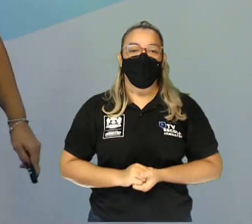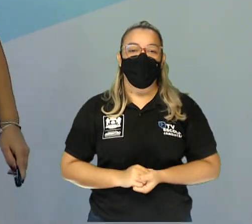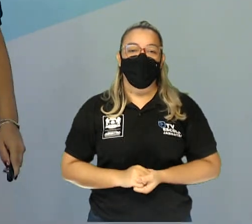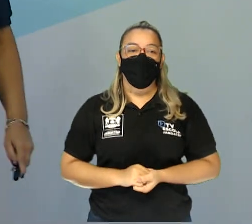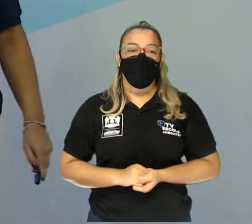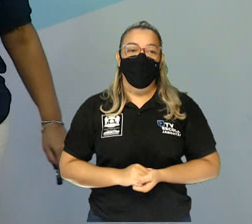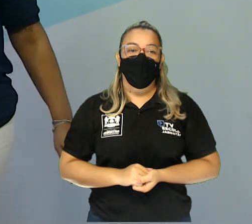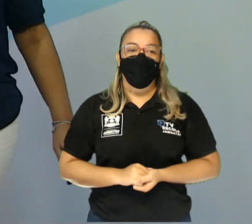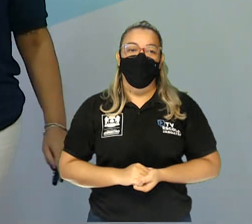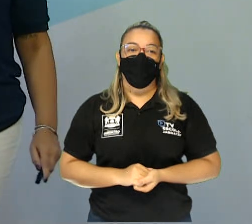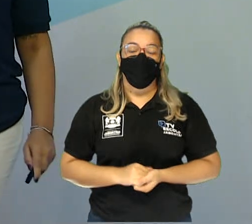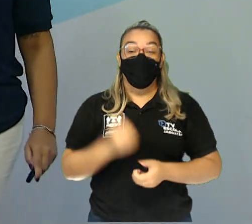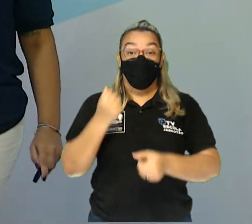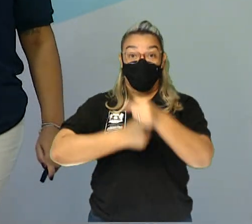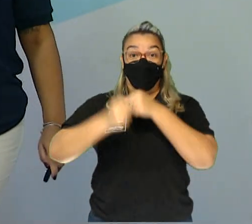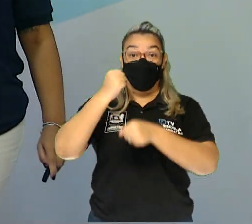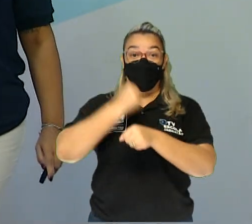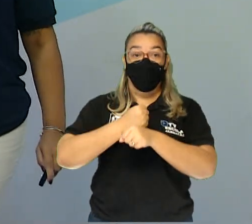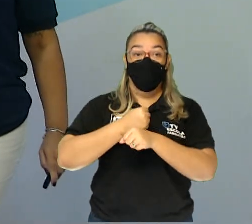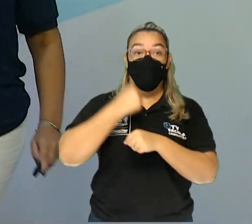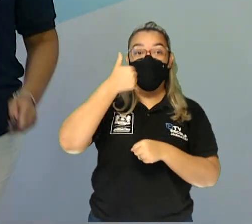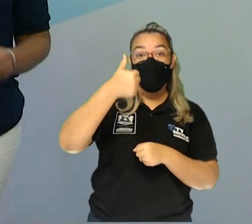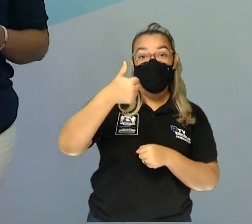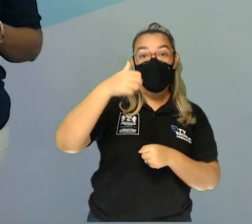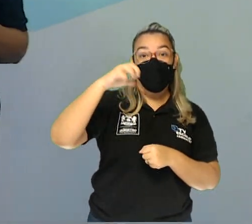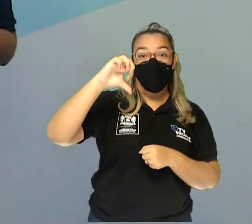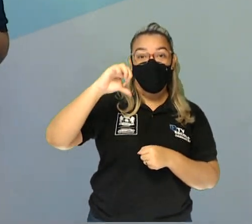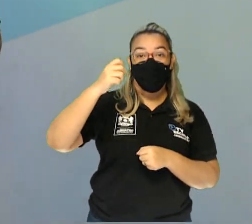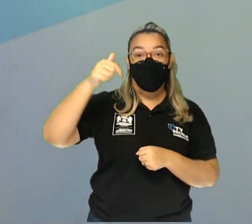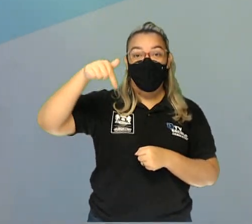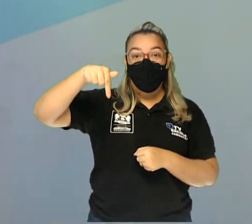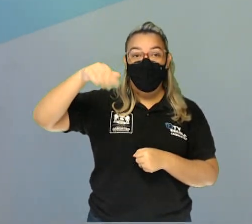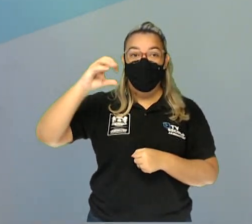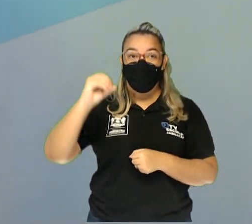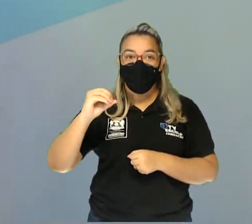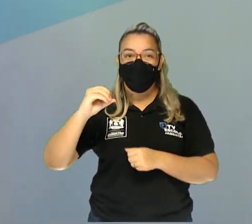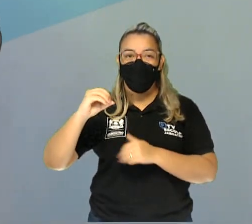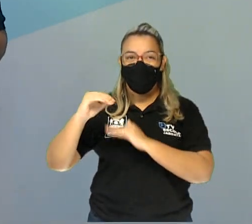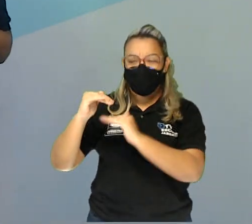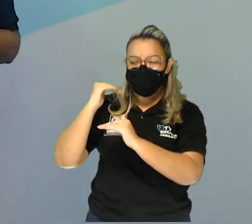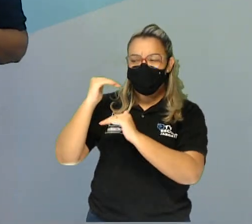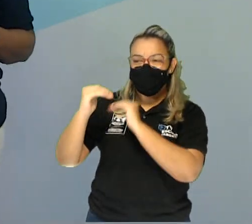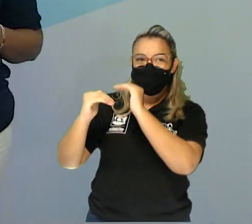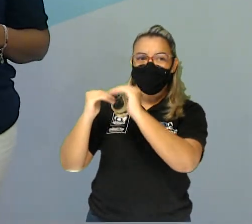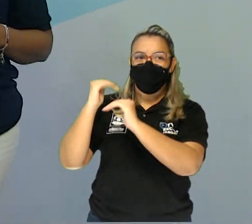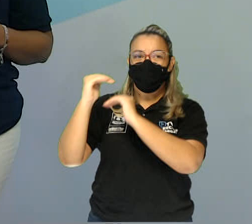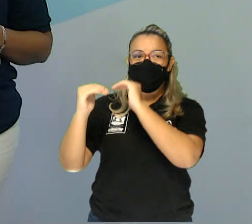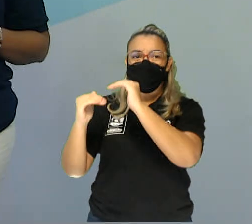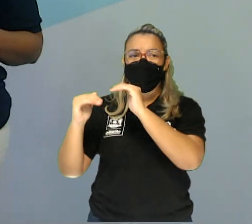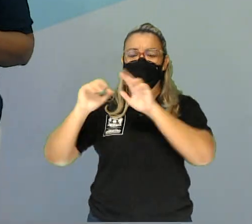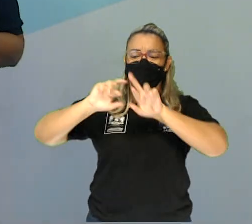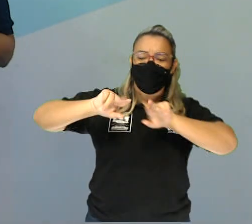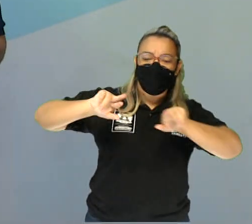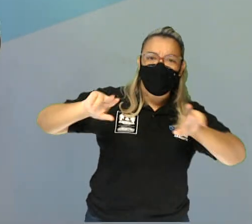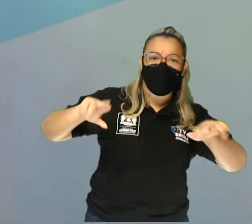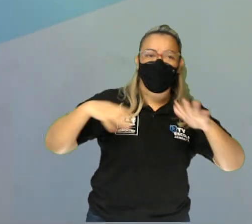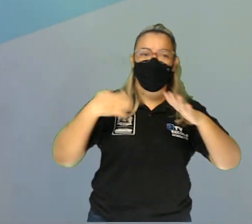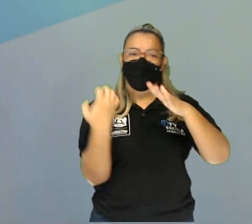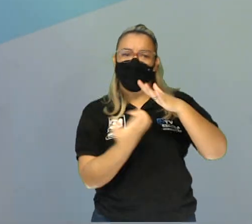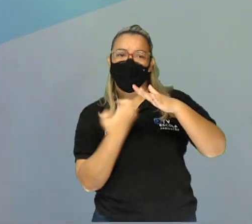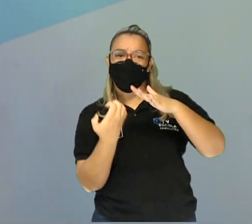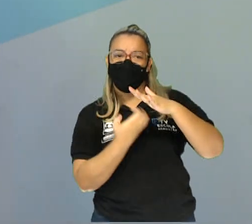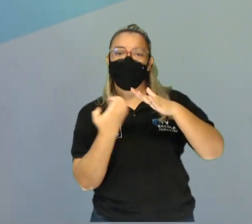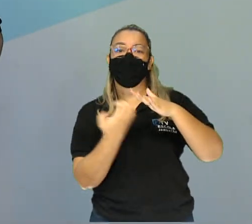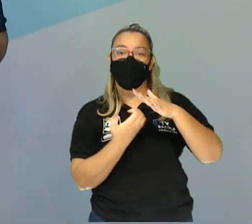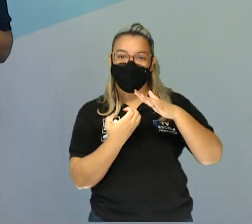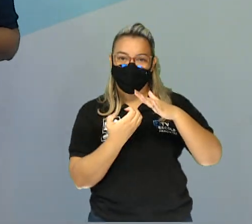Na década de 1970, o crescimento foi intensificado com a instalação de várias indústrias com o